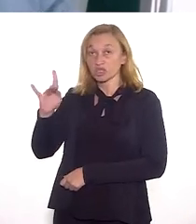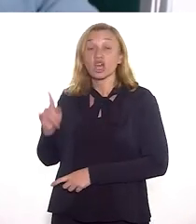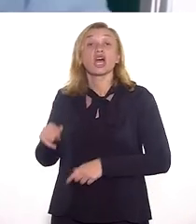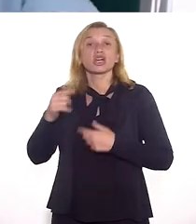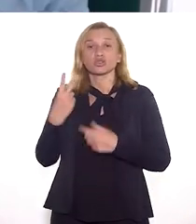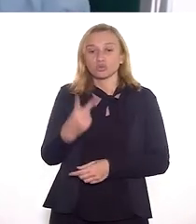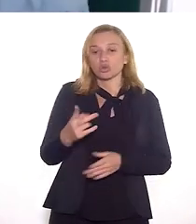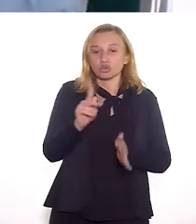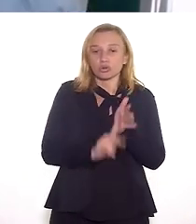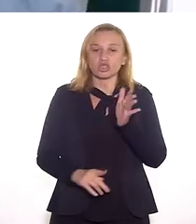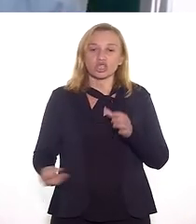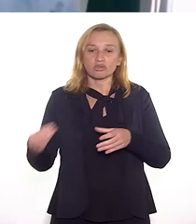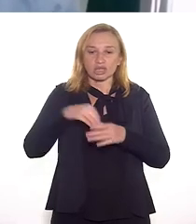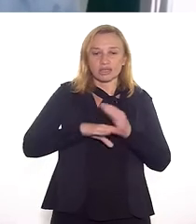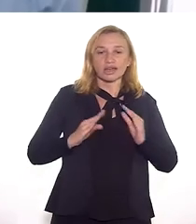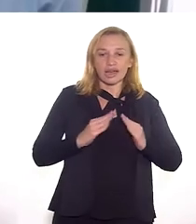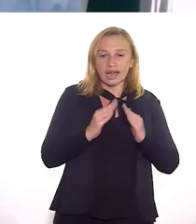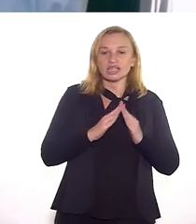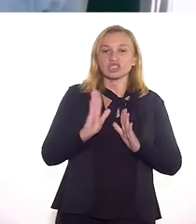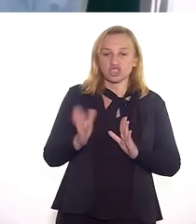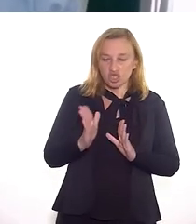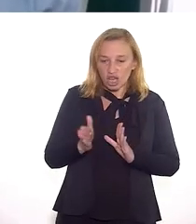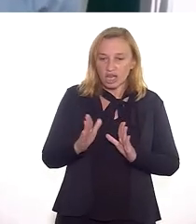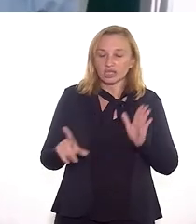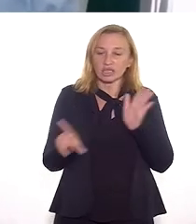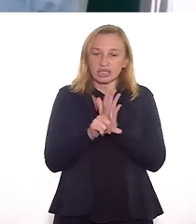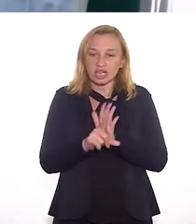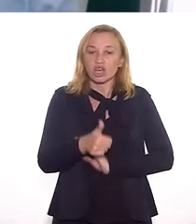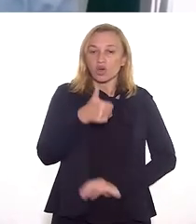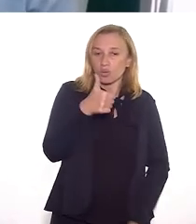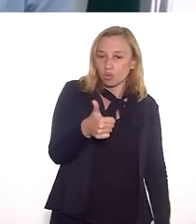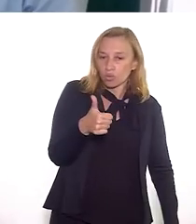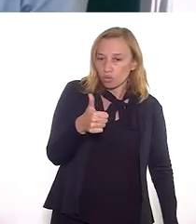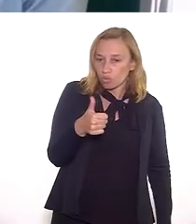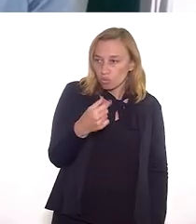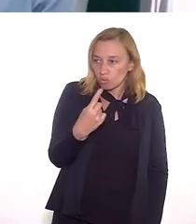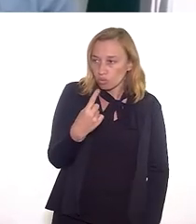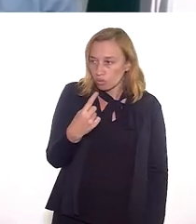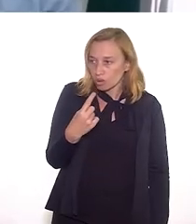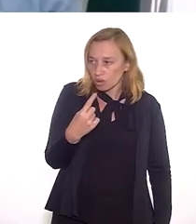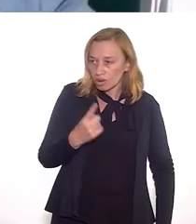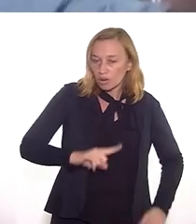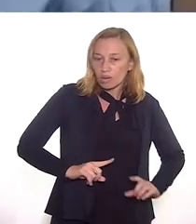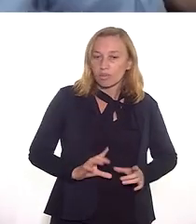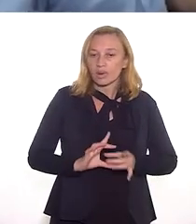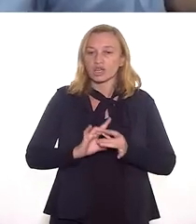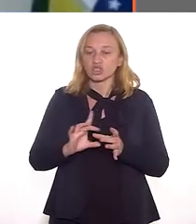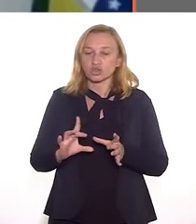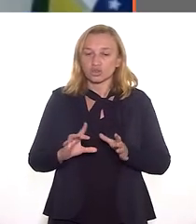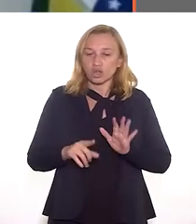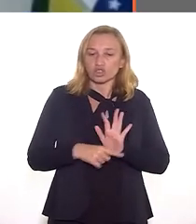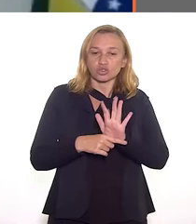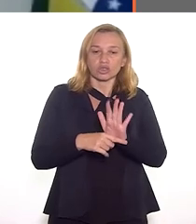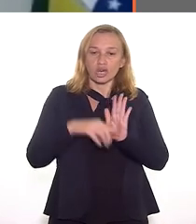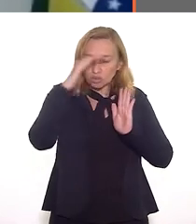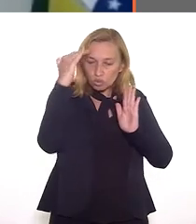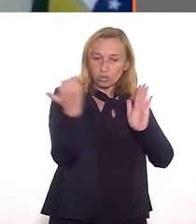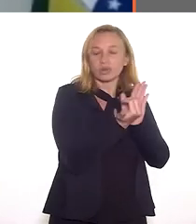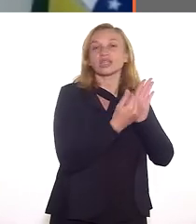negócios que a gente nem imagina. Então, são dois projetos que estão tramitando na casa que já decorrem dessa lei. Um, para